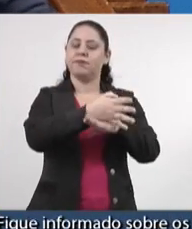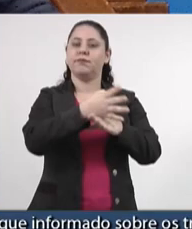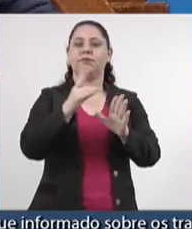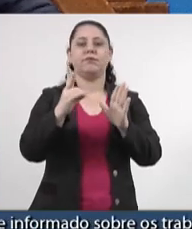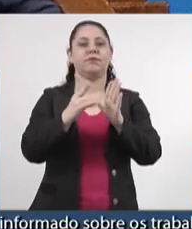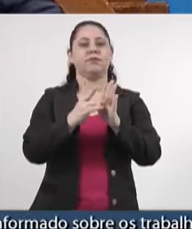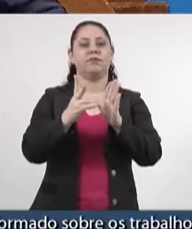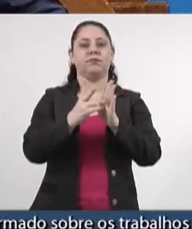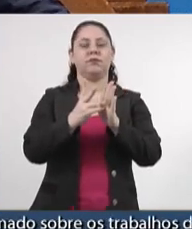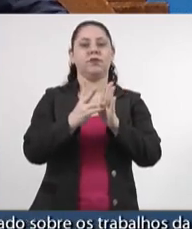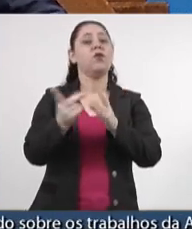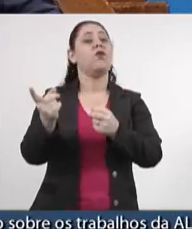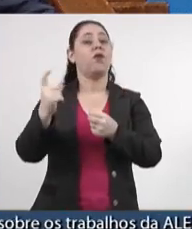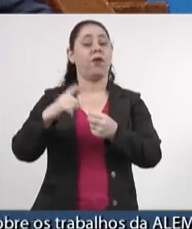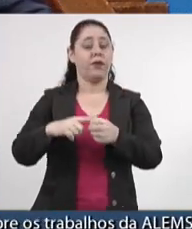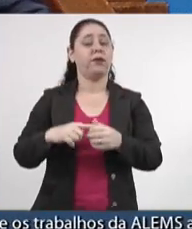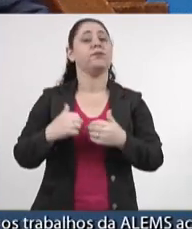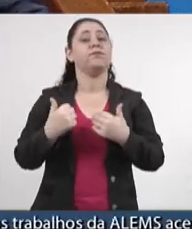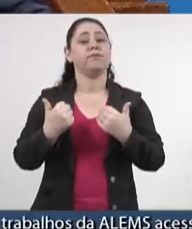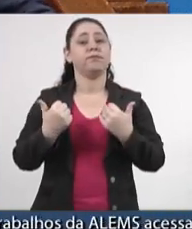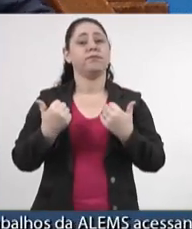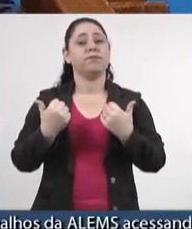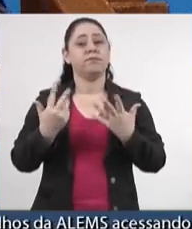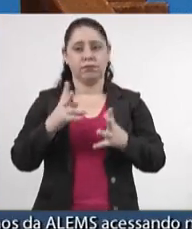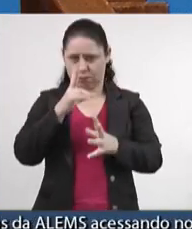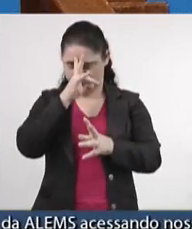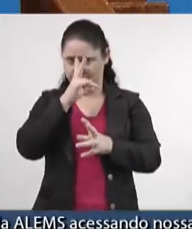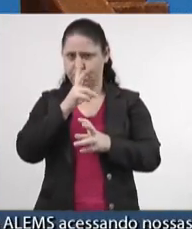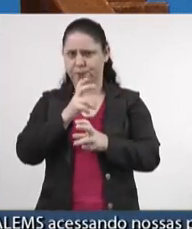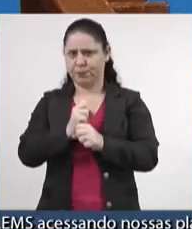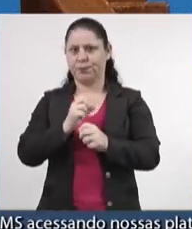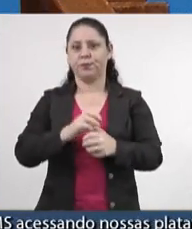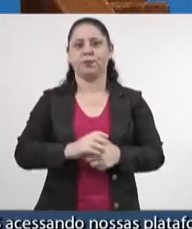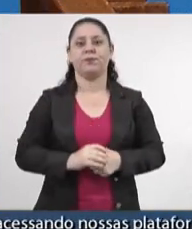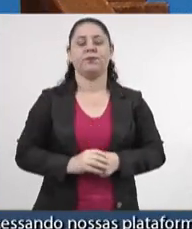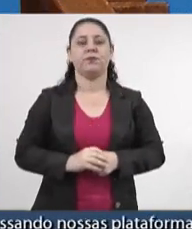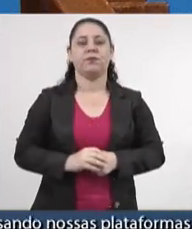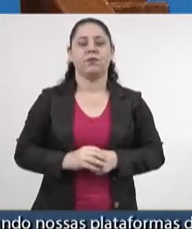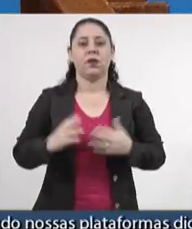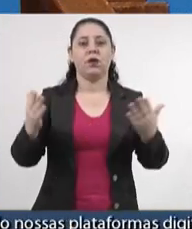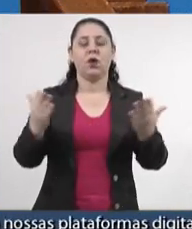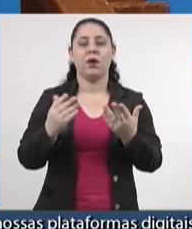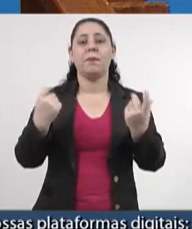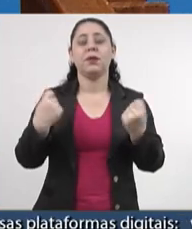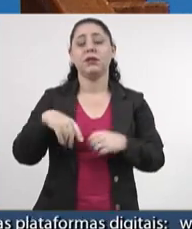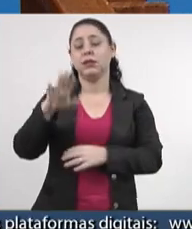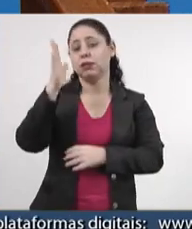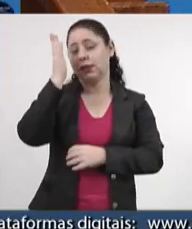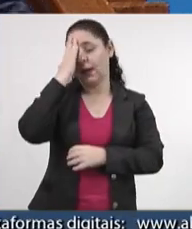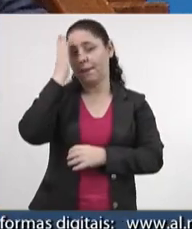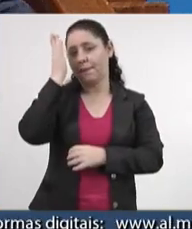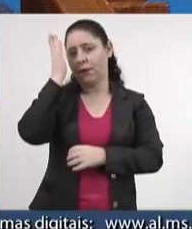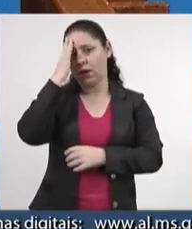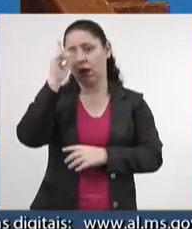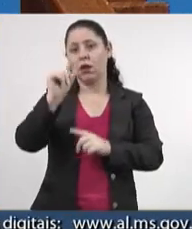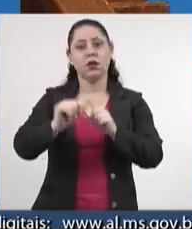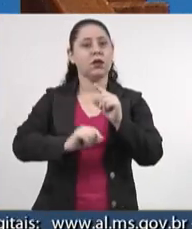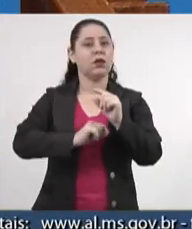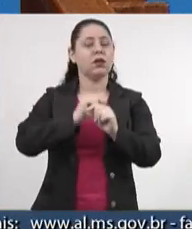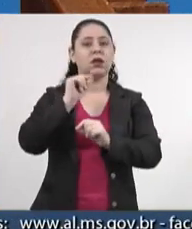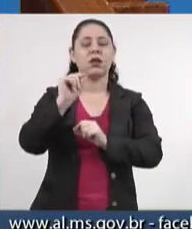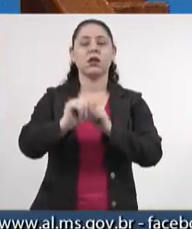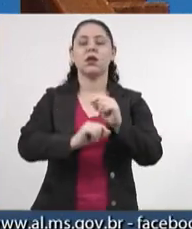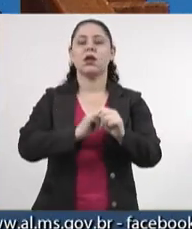eles voltaram e voltaram com força. Resta saber quem é que está dando